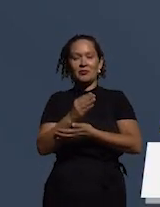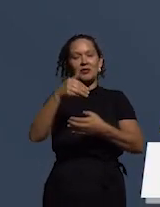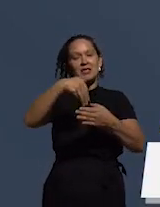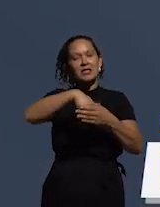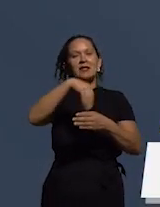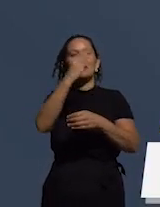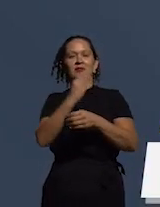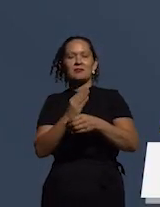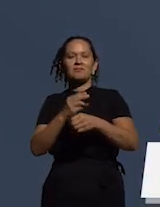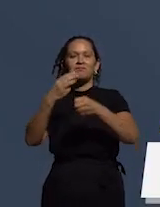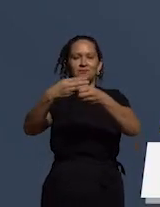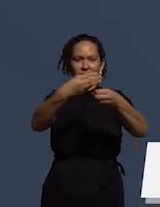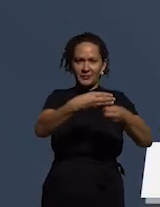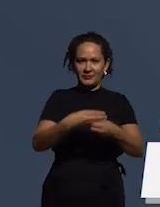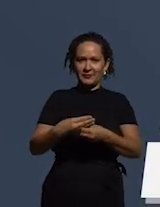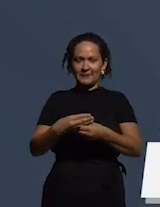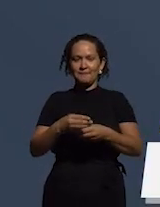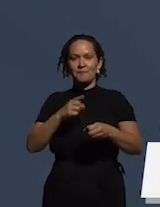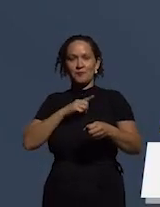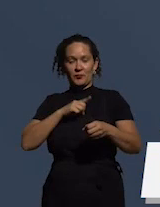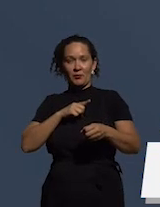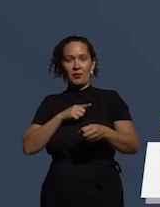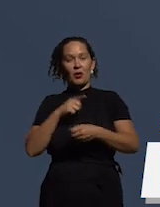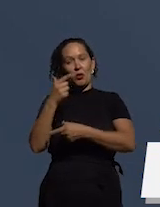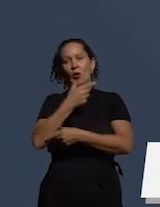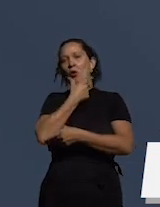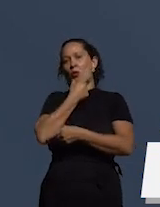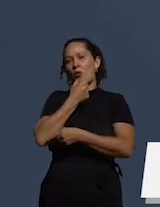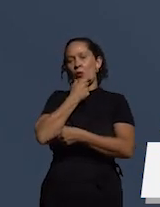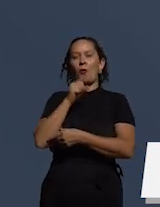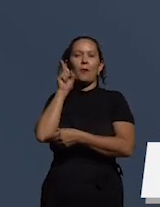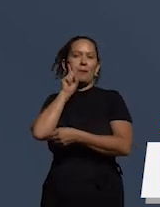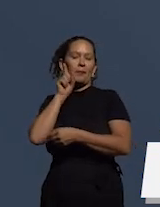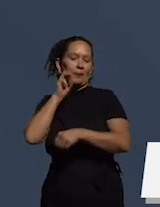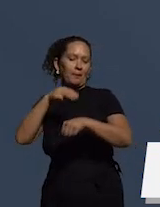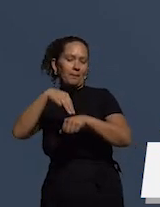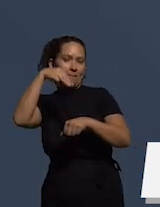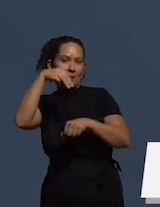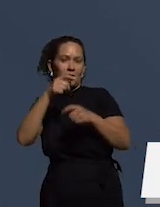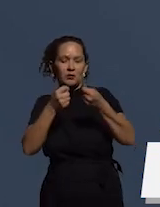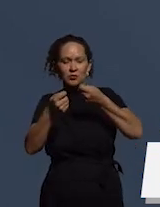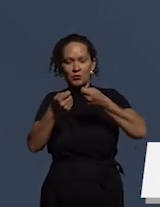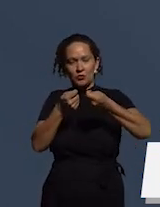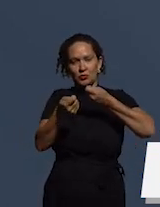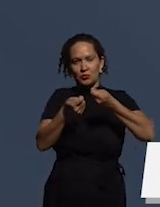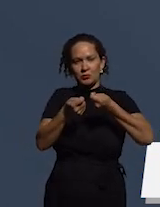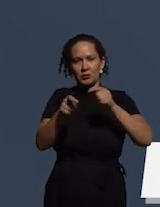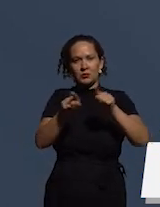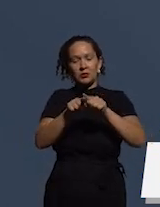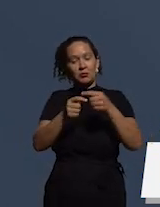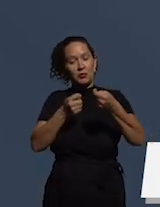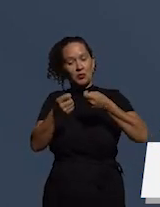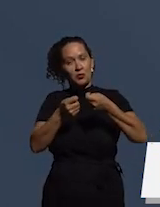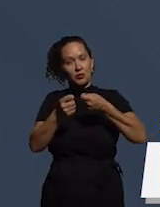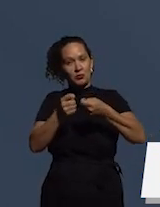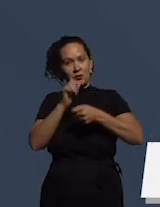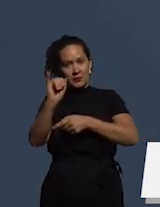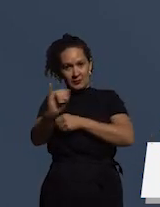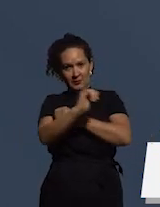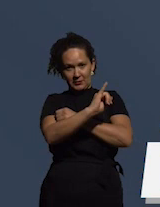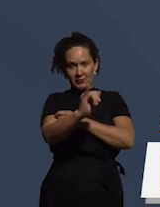também conosco Tio Herdman ele é mestre em economia mestre em economia internacional